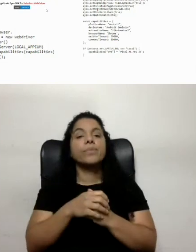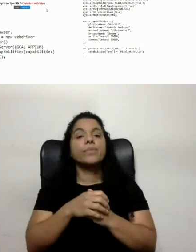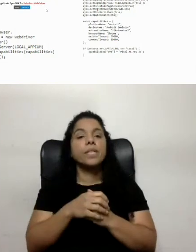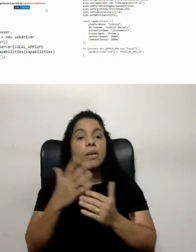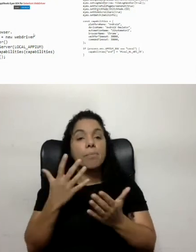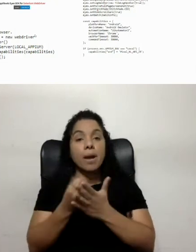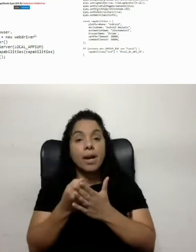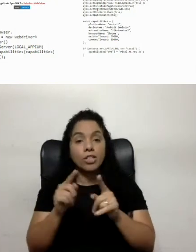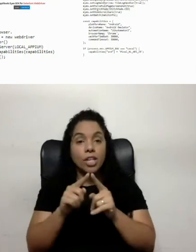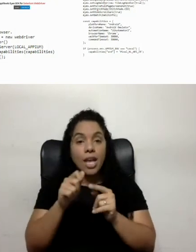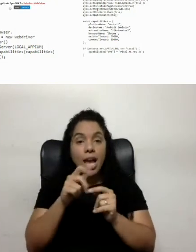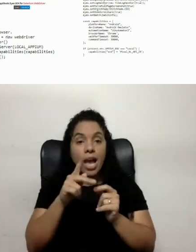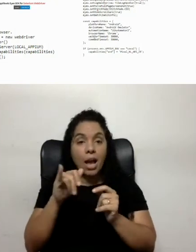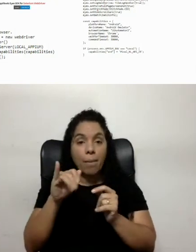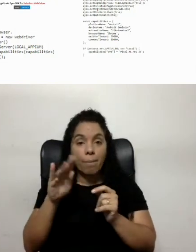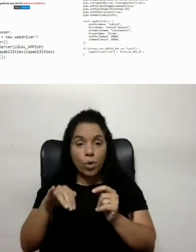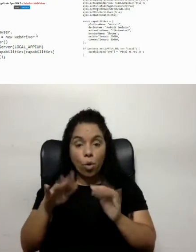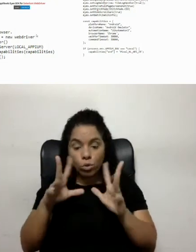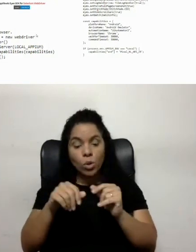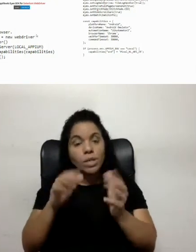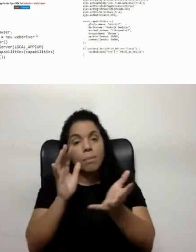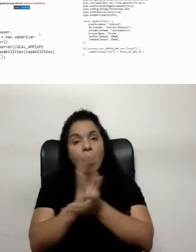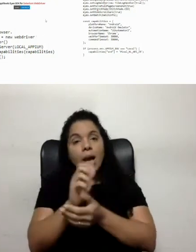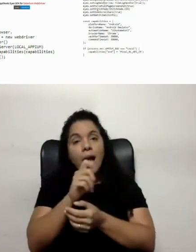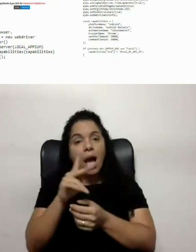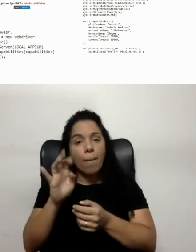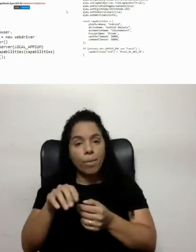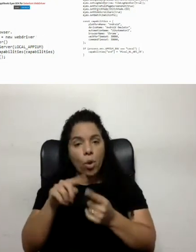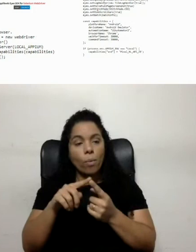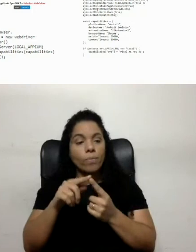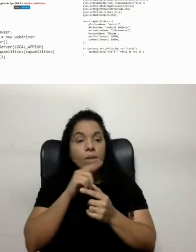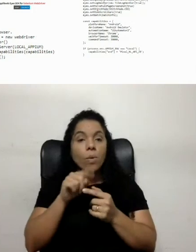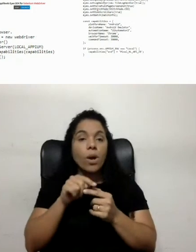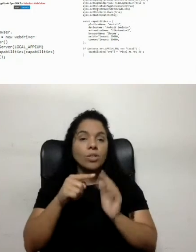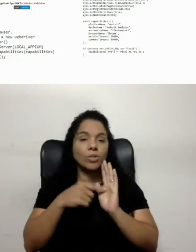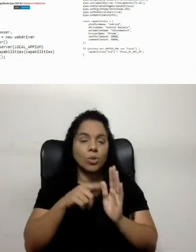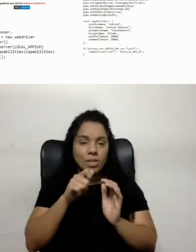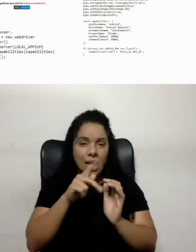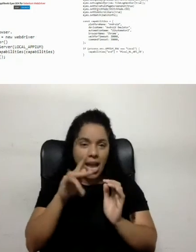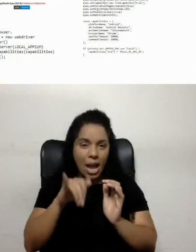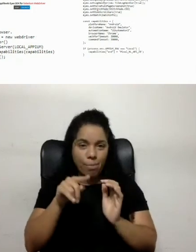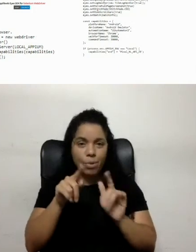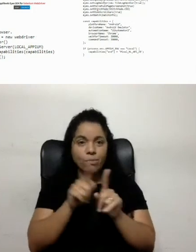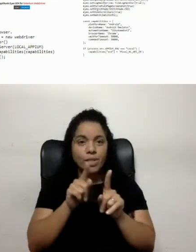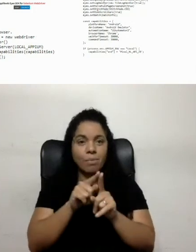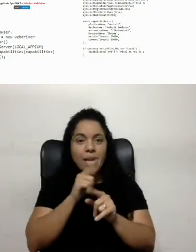Appian, tá? Baixei toda a parte do Appian. Quando eu trouxe o Appian, também baixei essa